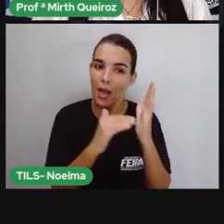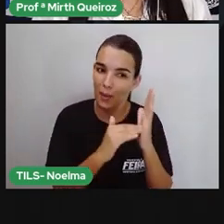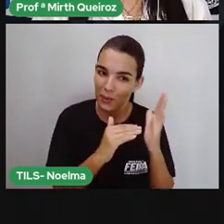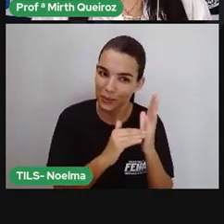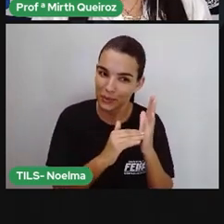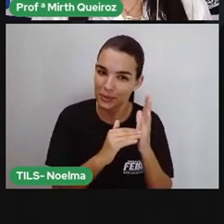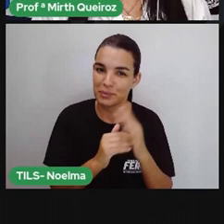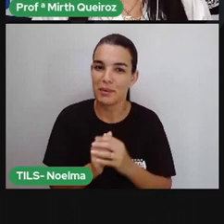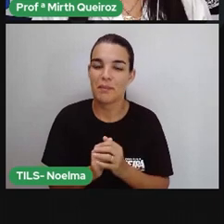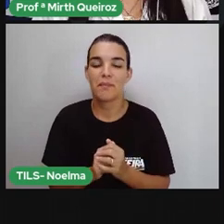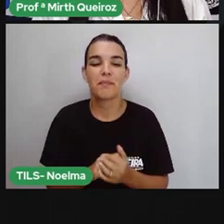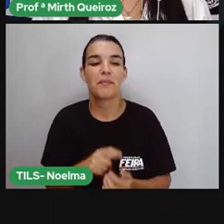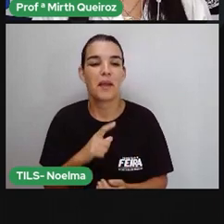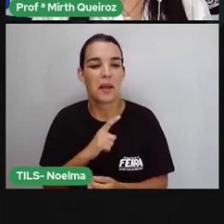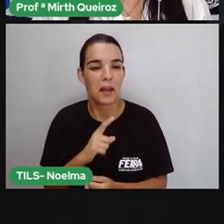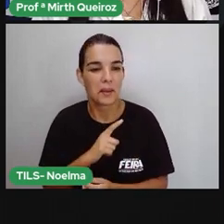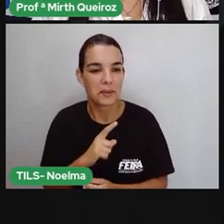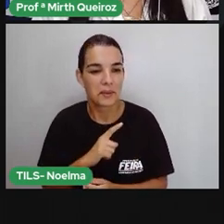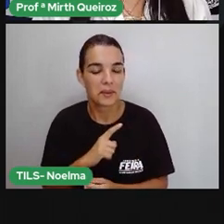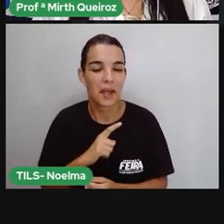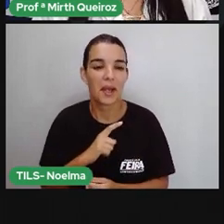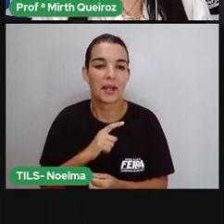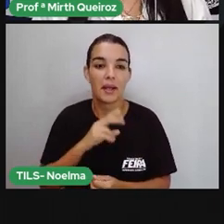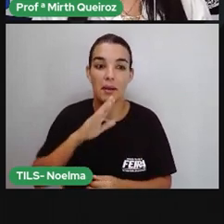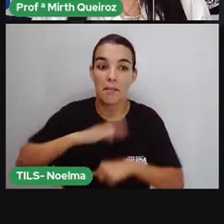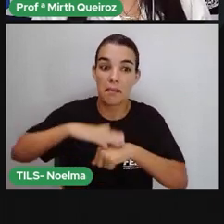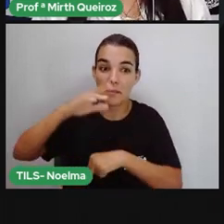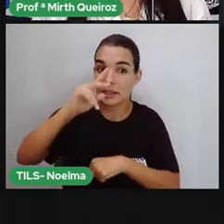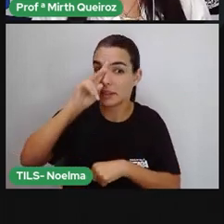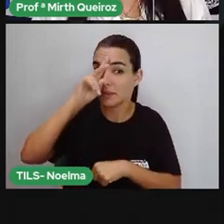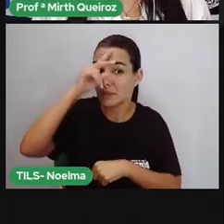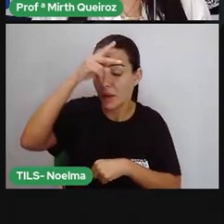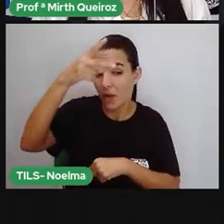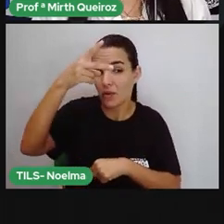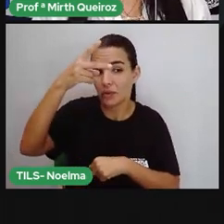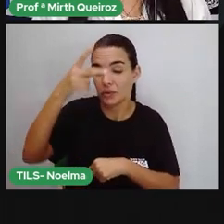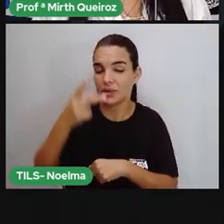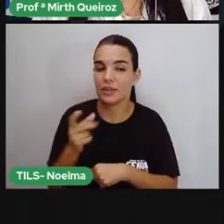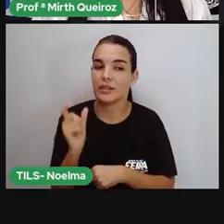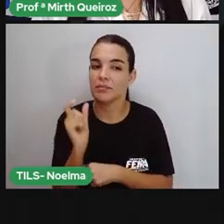palavras onde a antepenúltima sílaba será a mais forte.